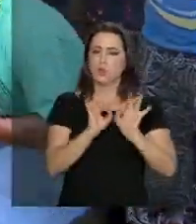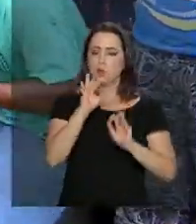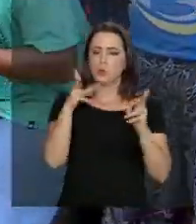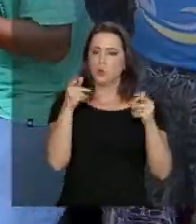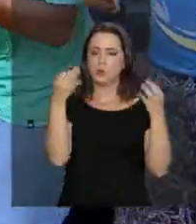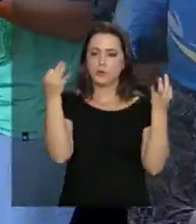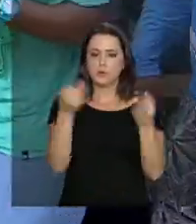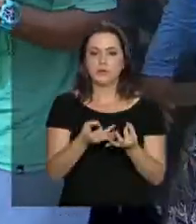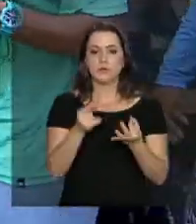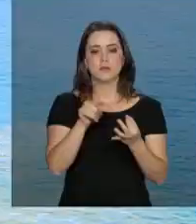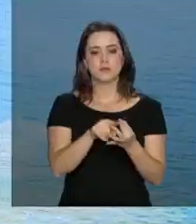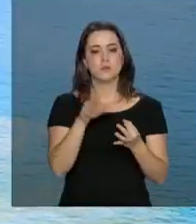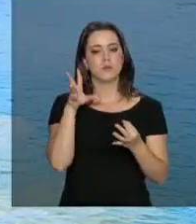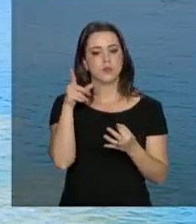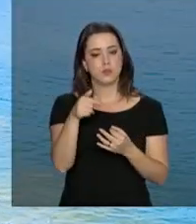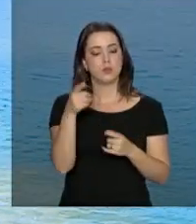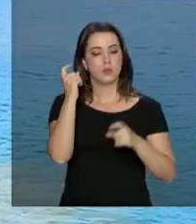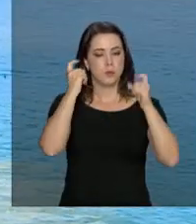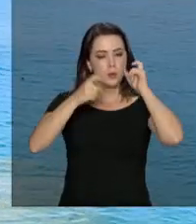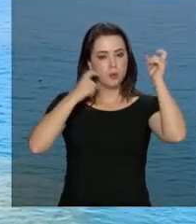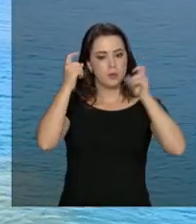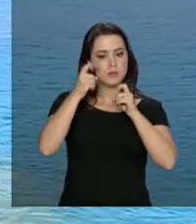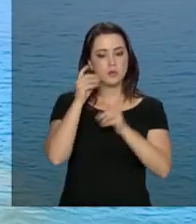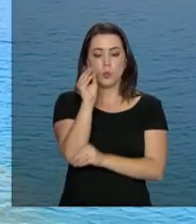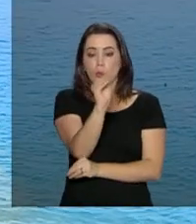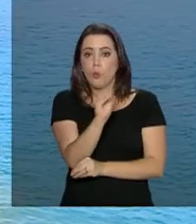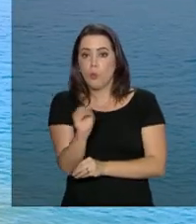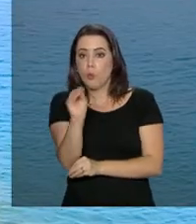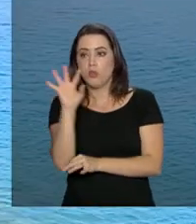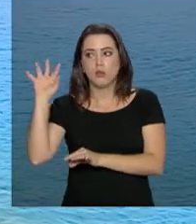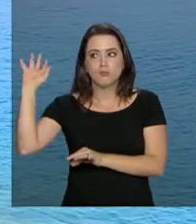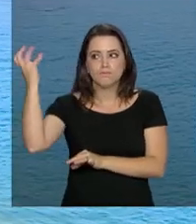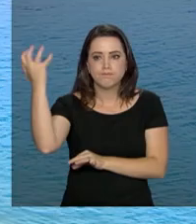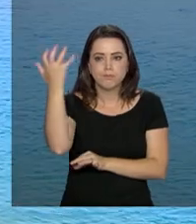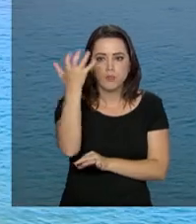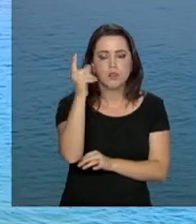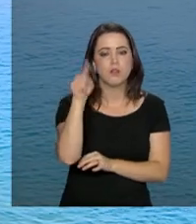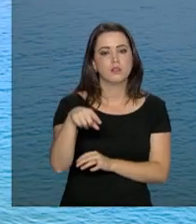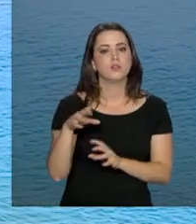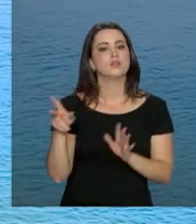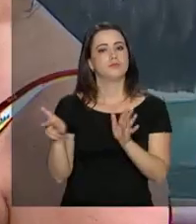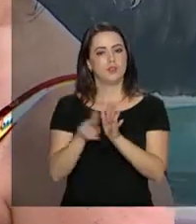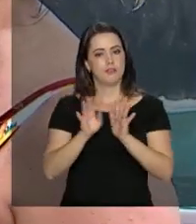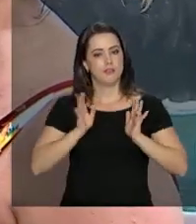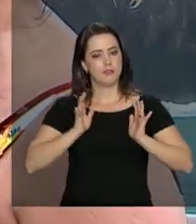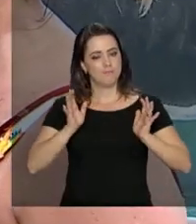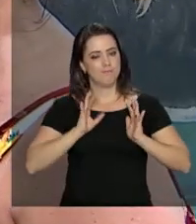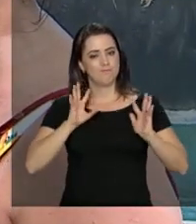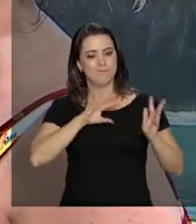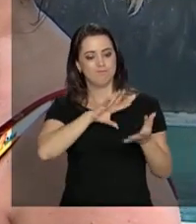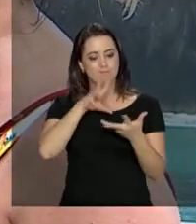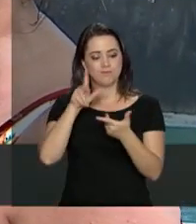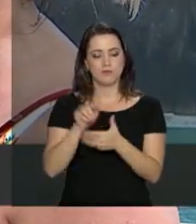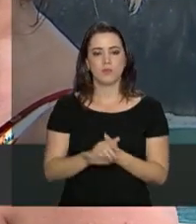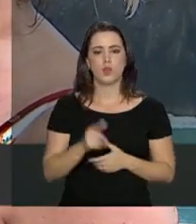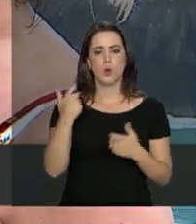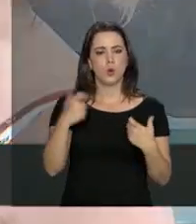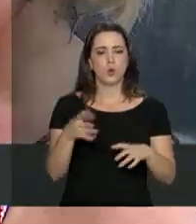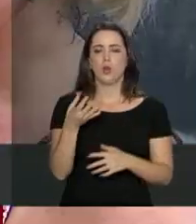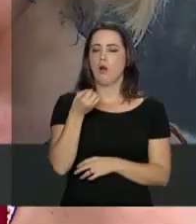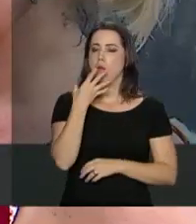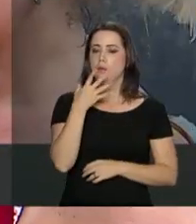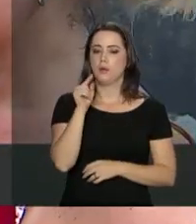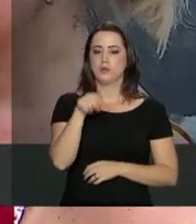adequada aos turistas. É toda uma preocupação com a manutenção desse patrimônio que é da humanidade. Realmente a estrutura é muito